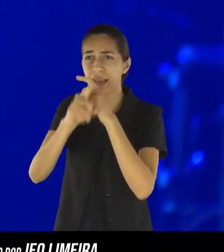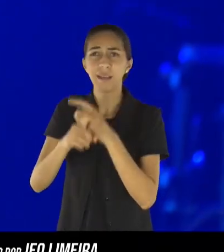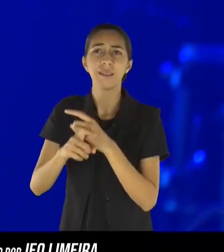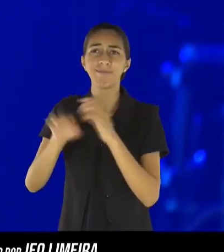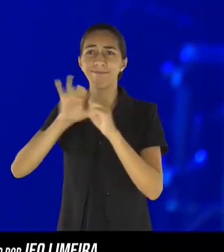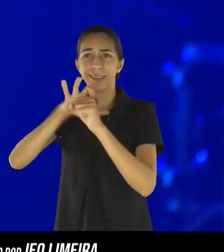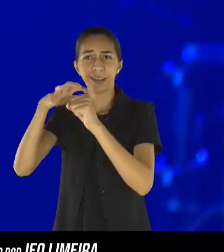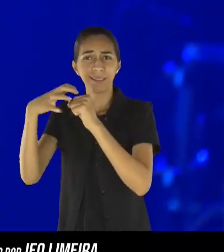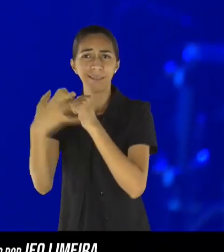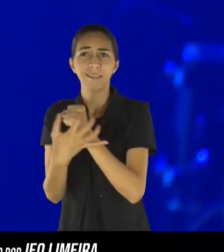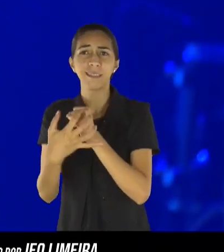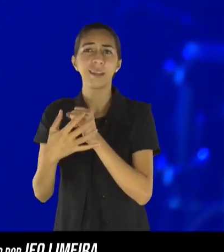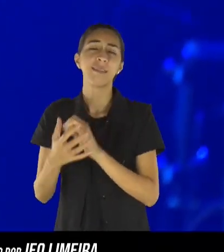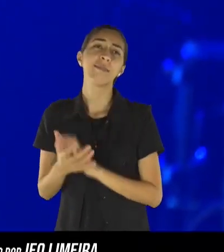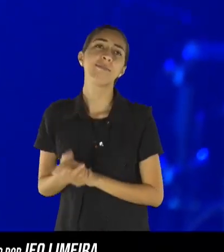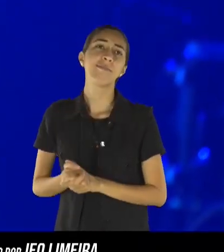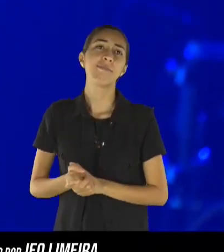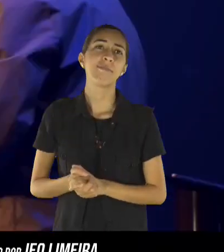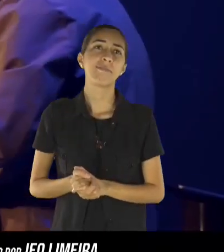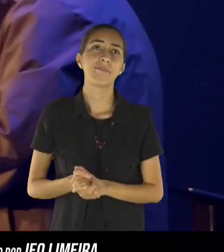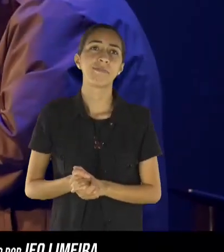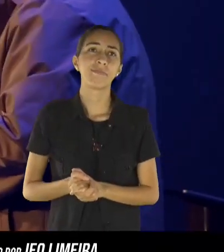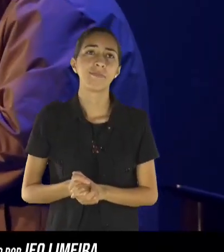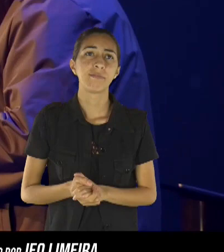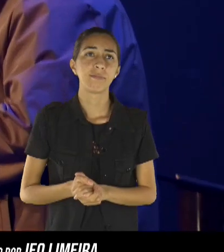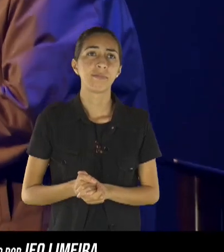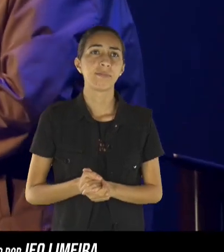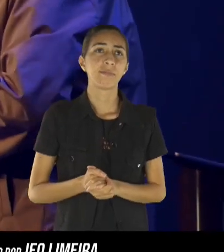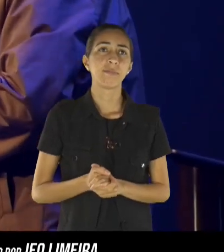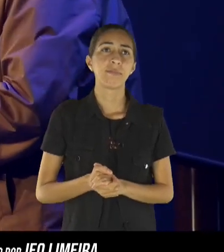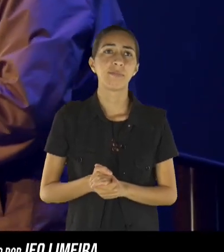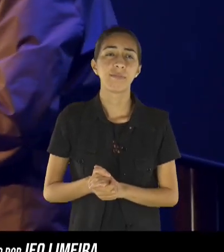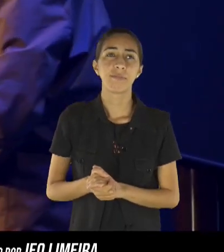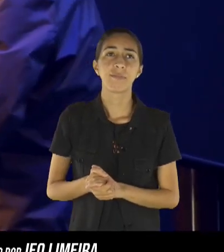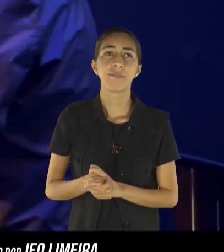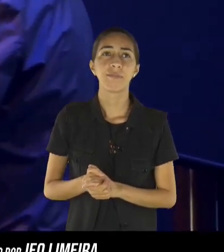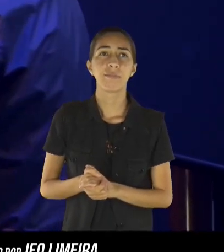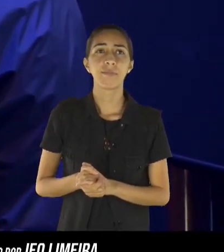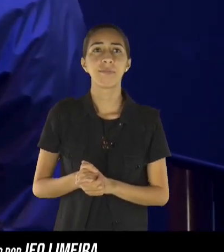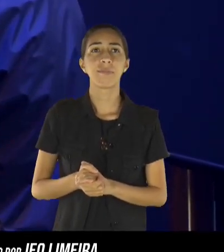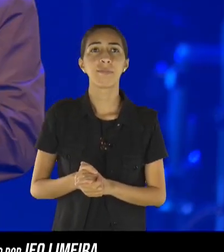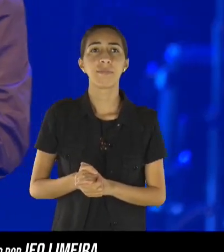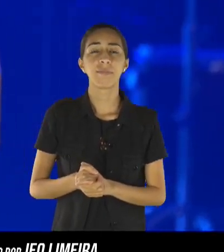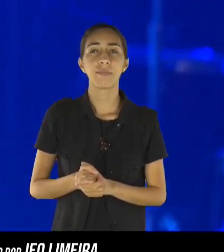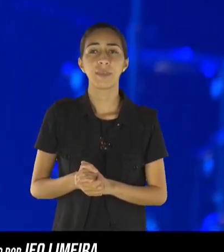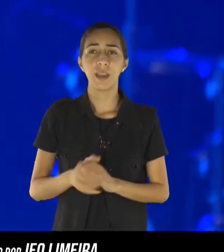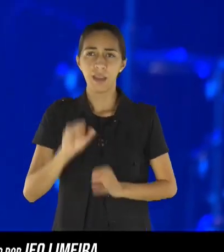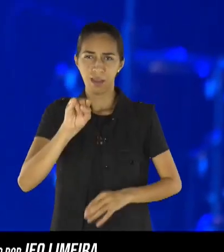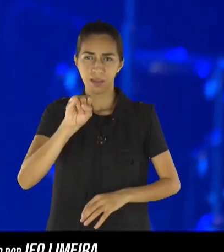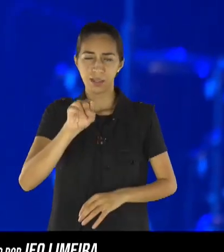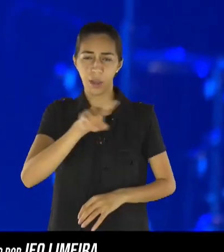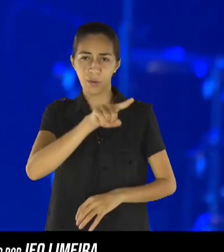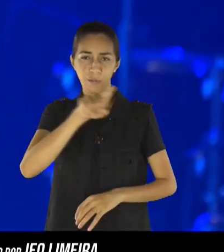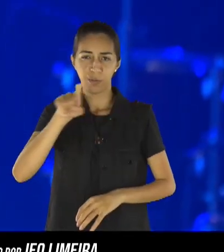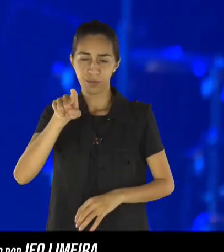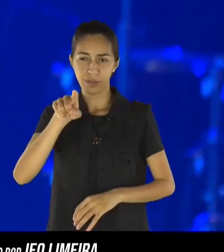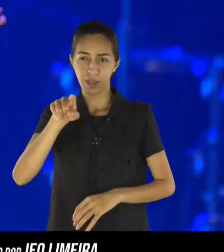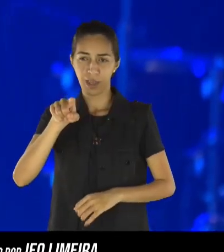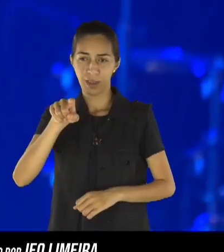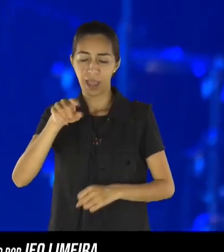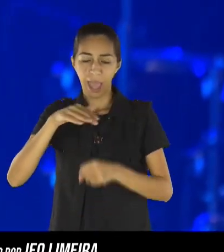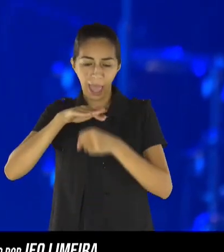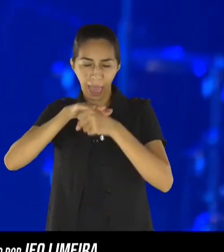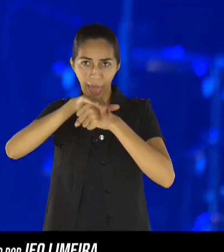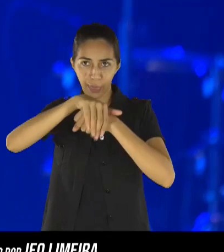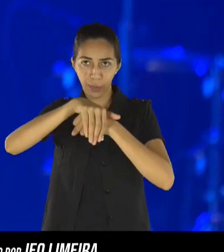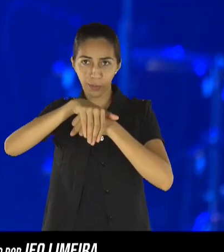e é assim, uma coisa tão esdrúxula, não tem sentido, se você sair à noite na França, você é preso, se você